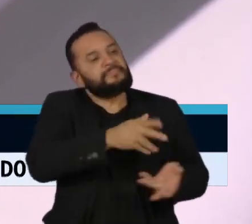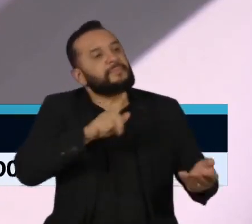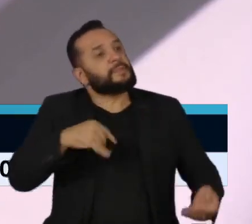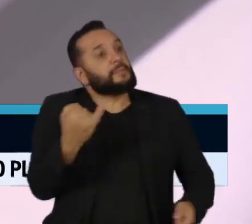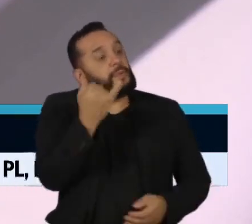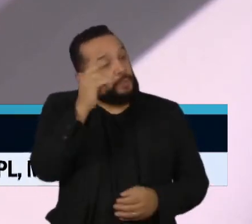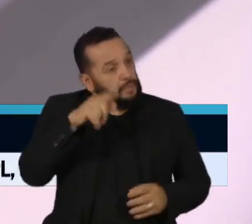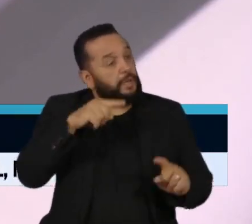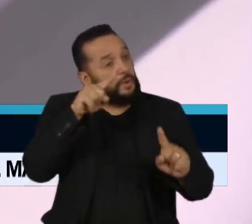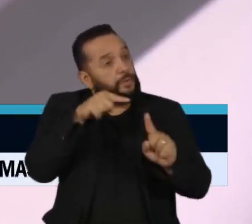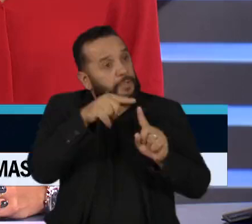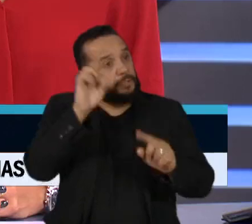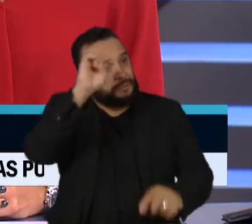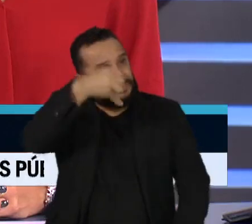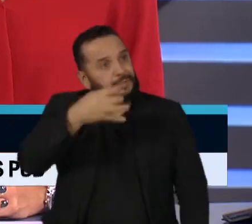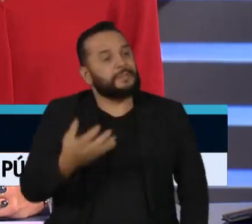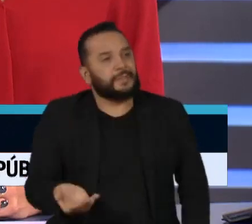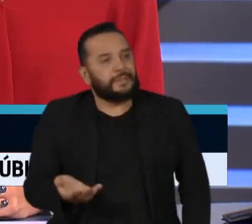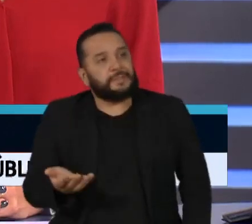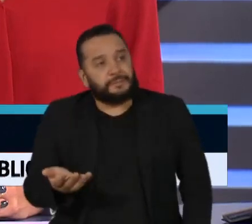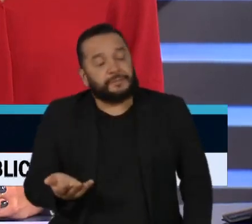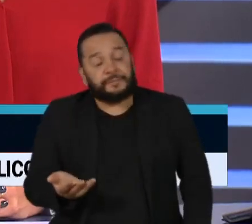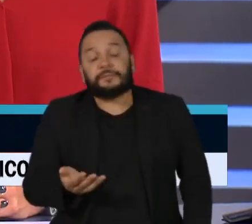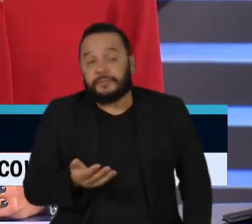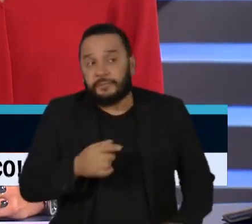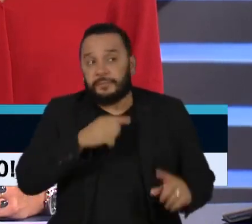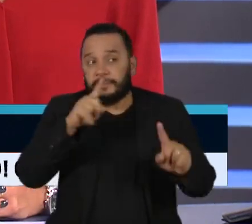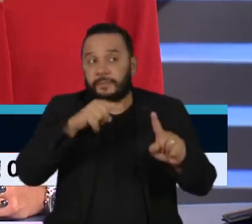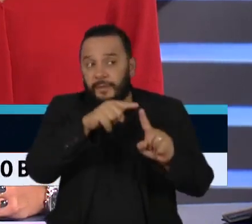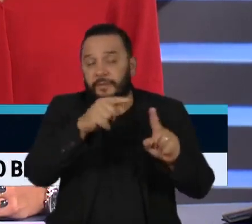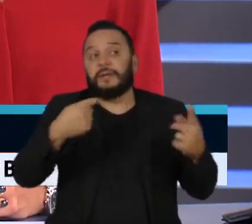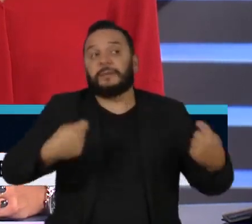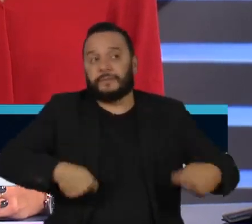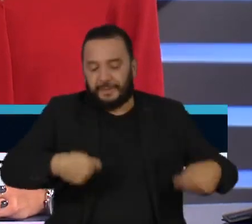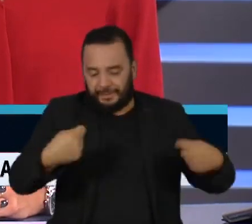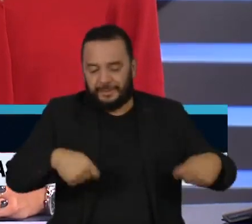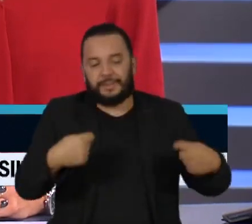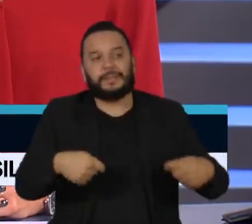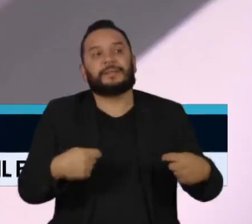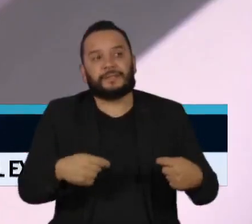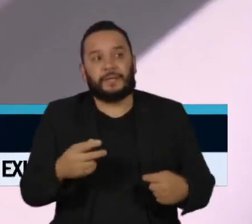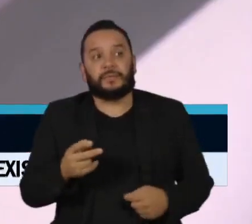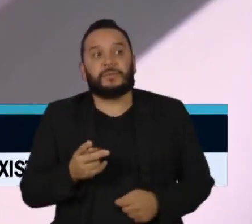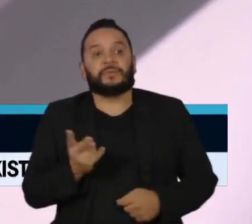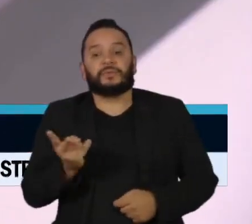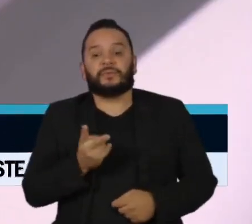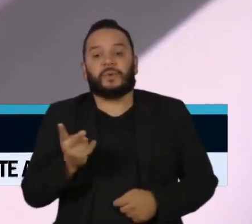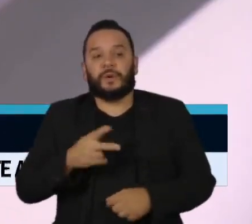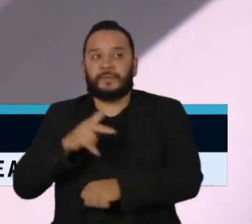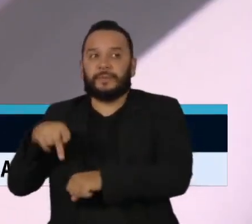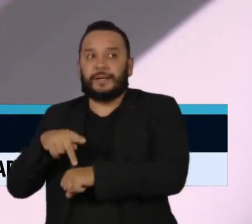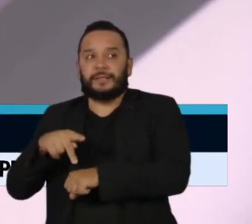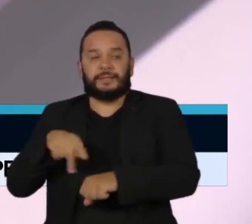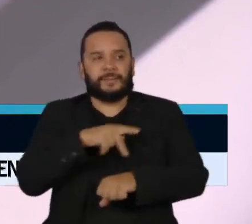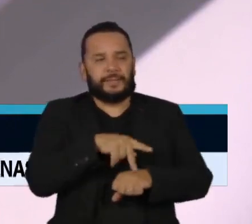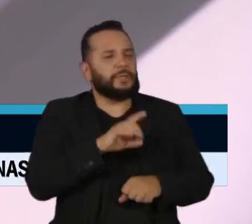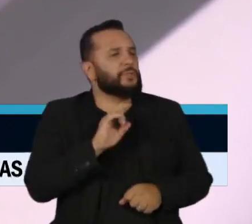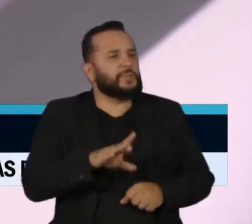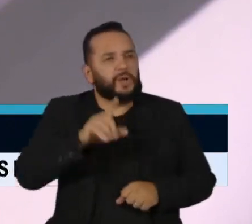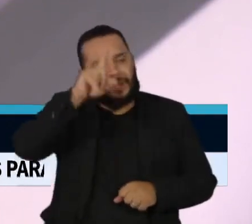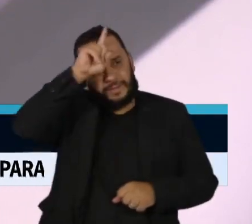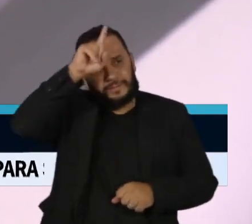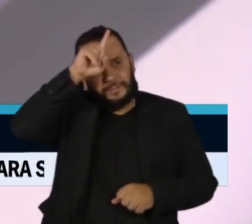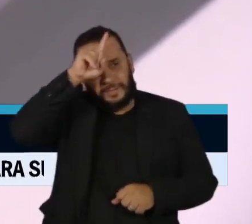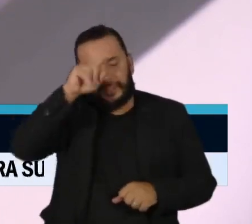objetivo, sim, e é um objetivo que é necessário, eles precisam disso. Então, não é só com a Alemanha,